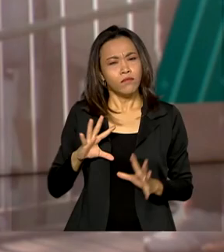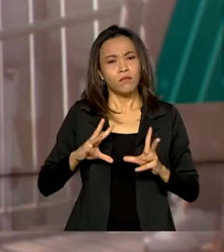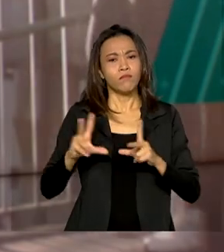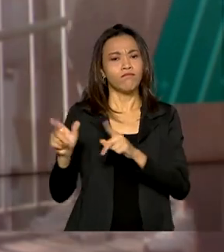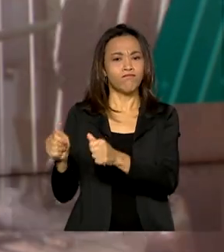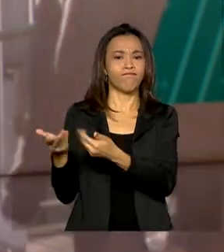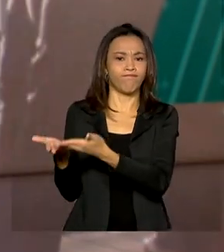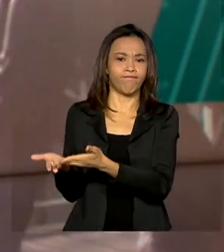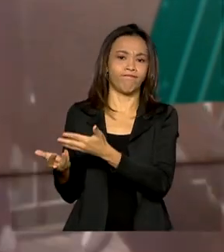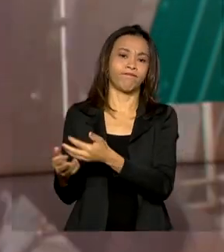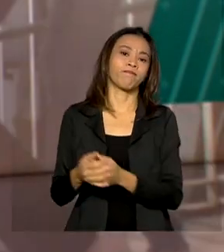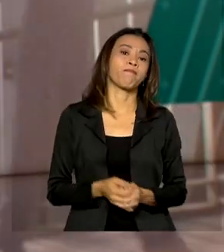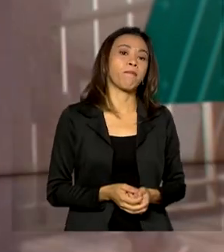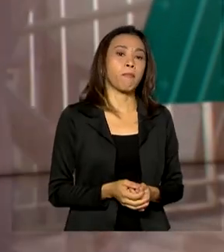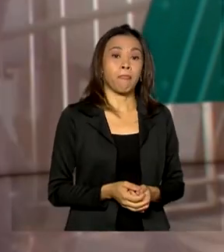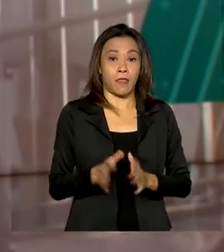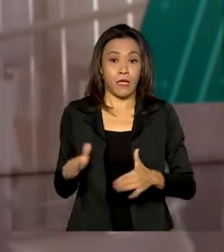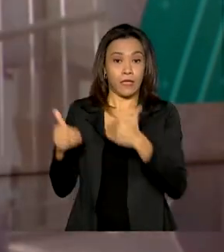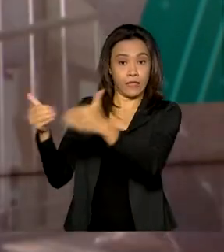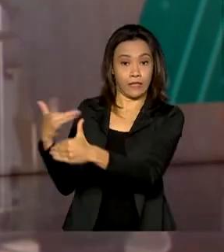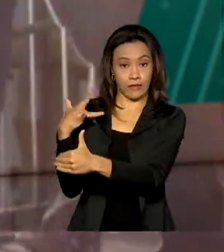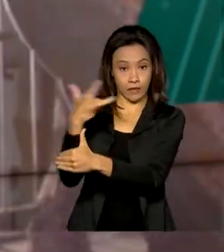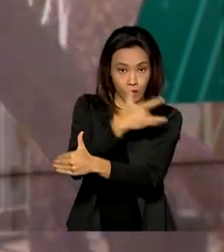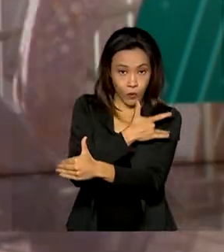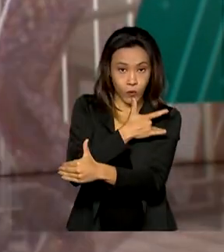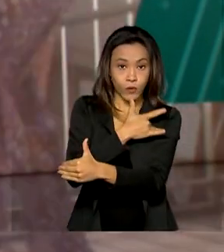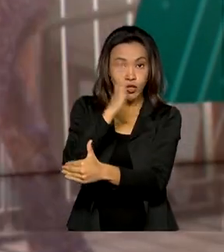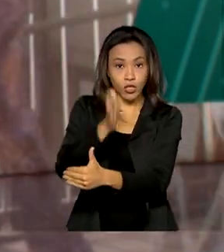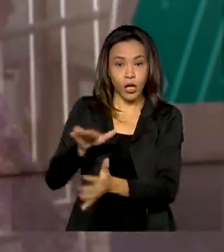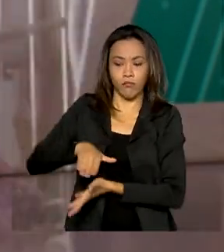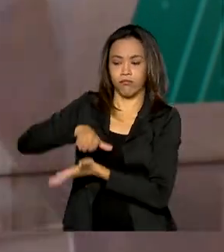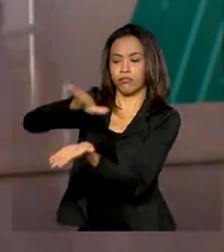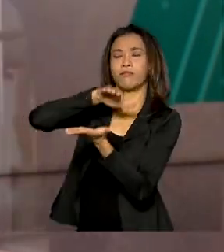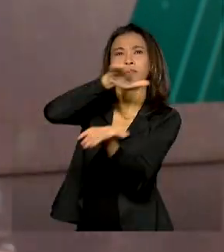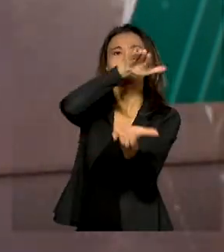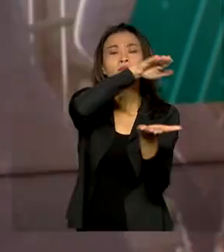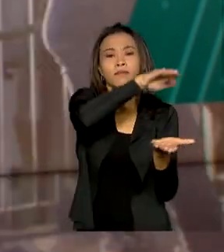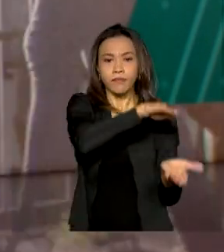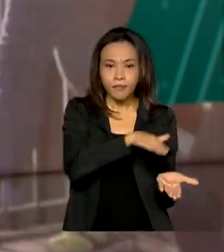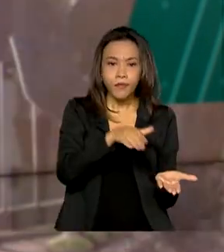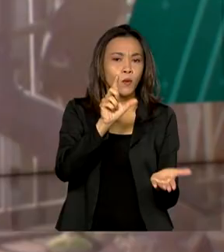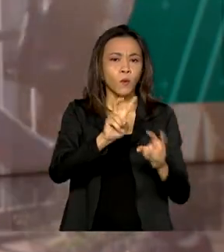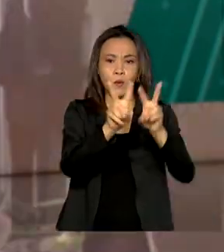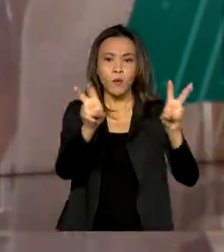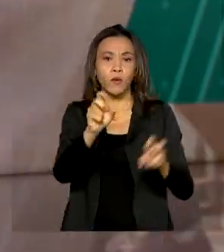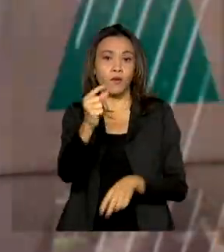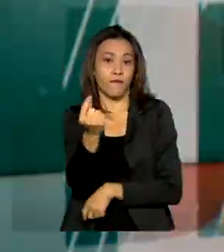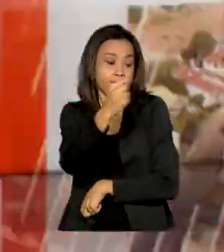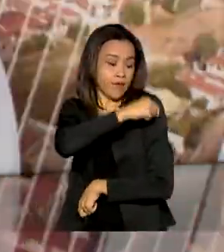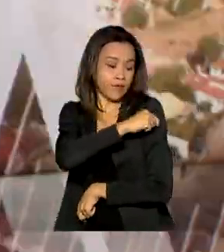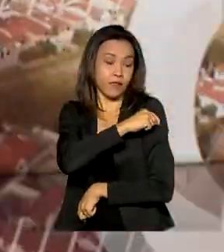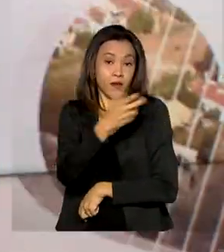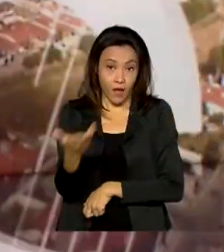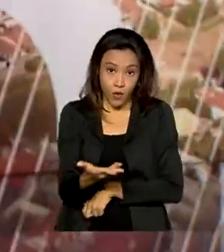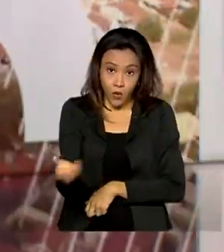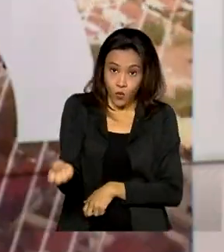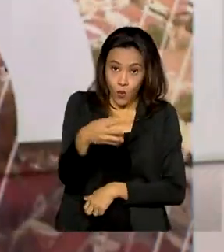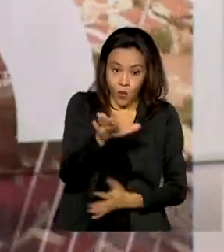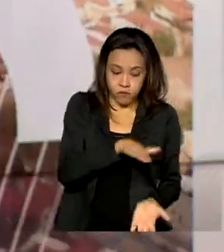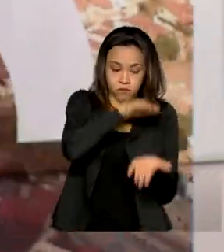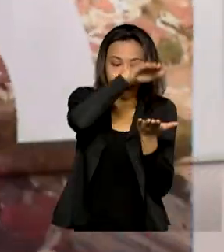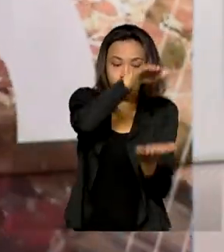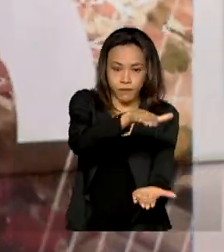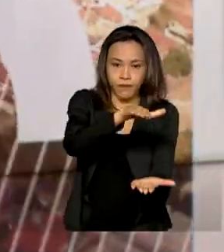E o Ministério da Saúde começou a distribuição de uma nova remessa de vacinas. Até agora, contando com o novo lote,